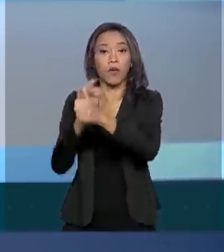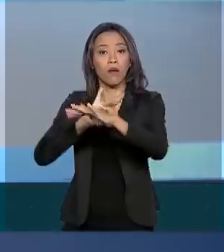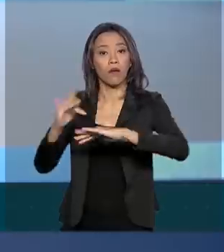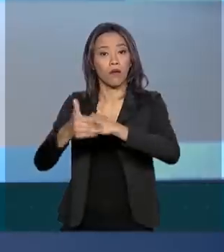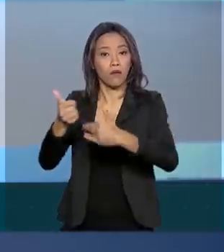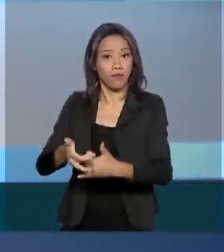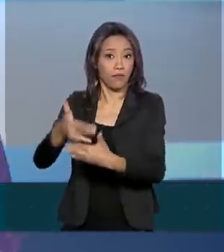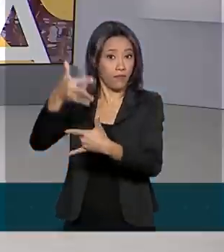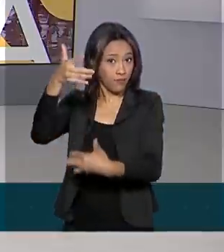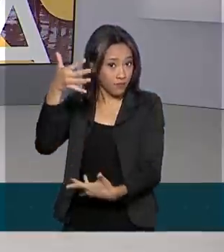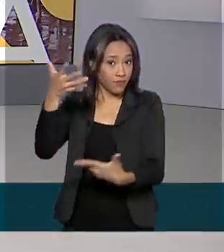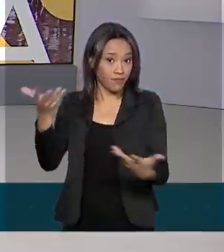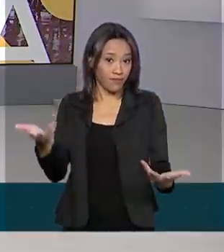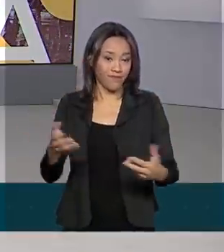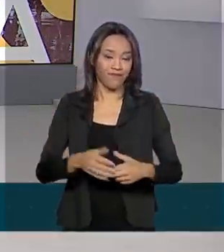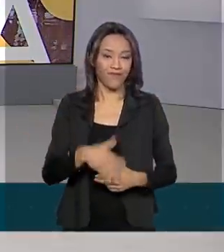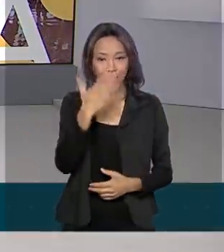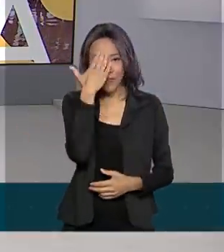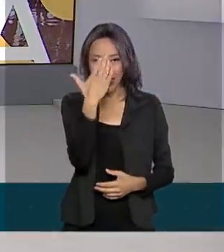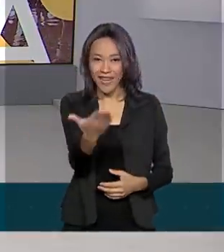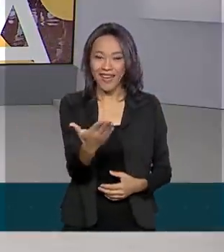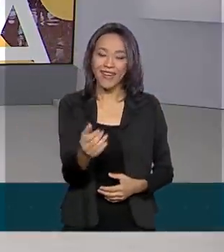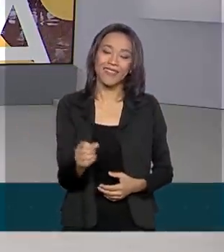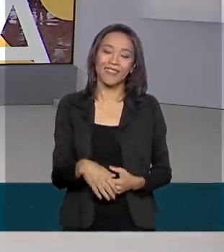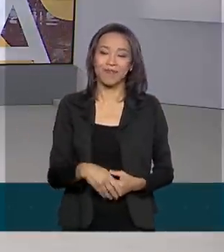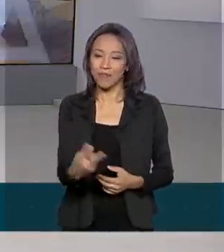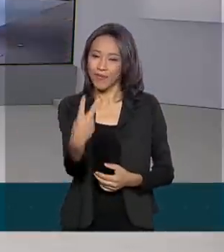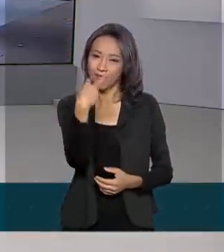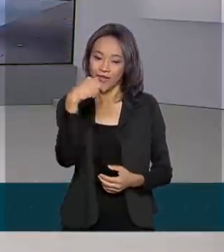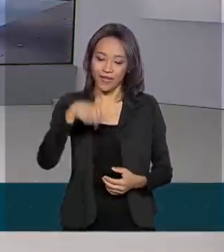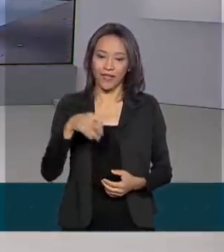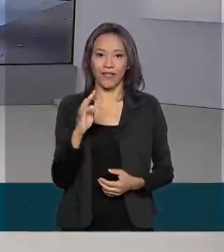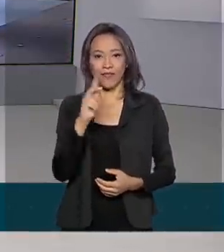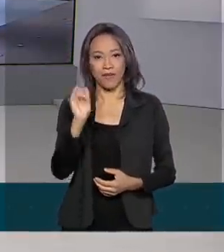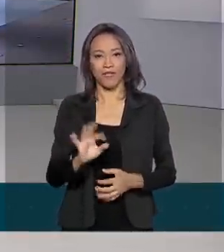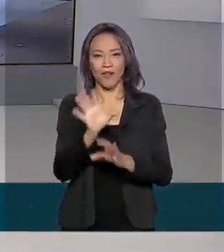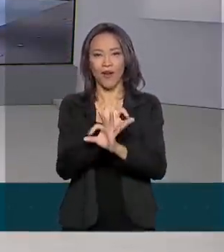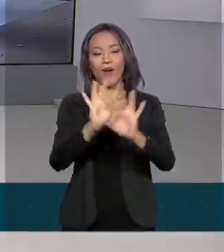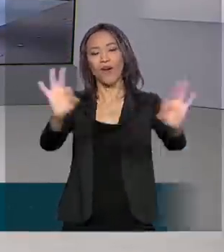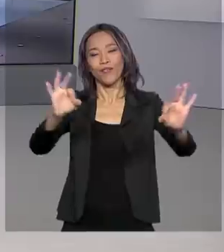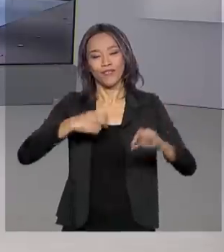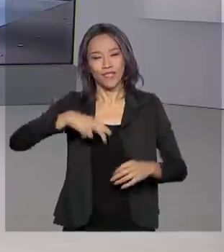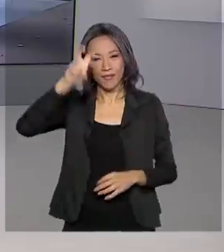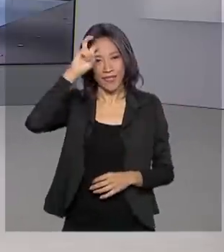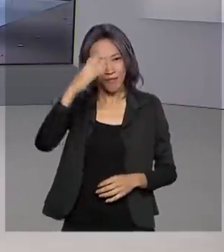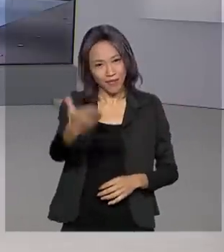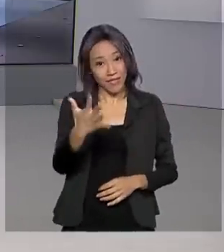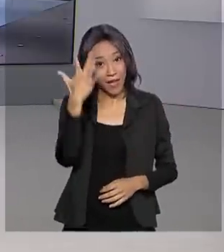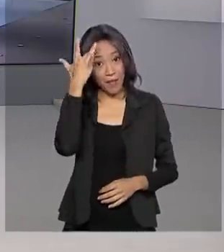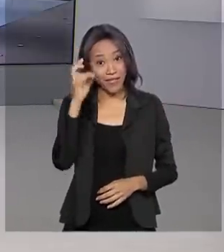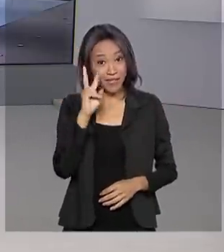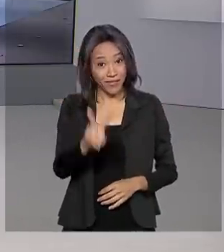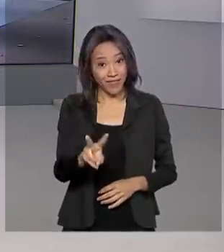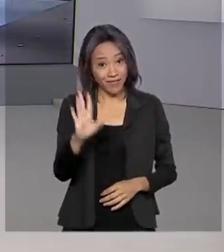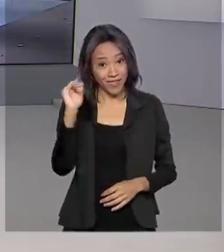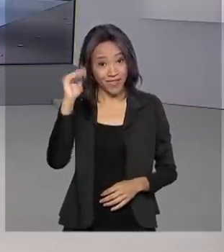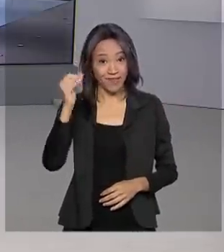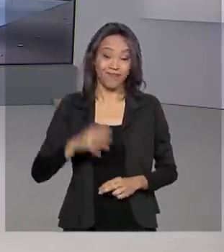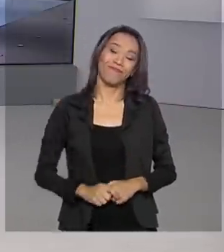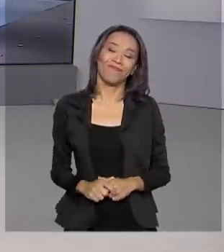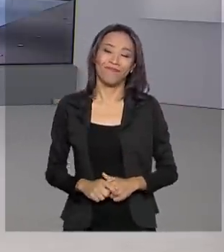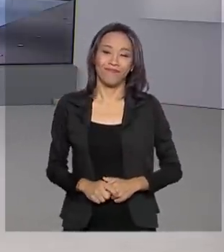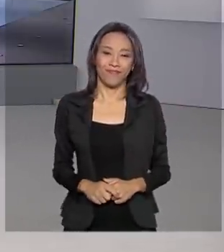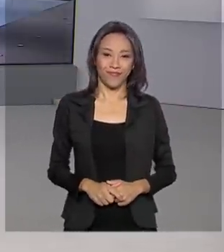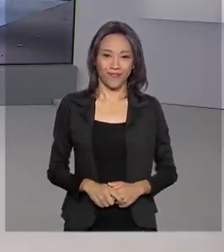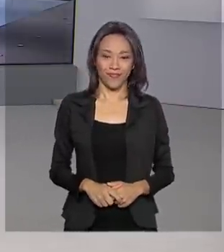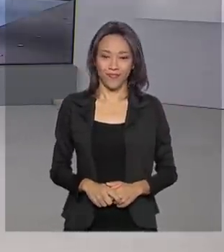redes sociais. Muito obrigada pela sua audiência aqui na TV Brasil, uma ótima quinta-feira para você, a gente se vê amanhã. Até lá, tchau, tchau.